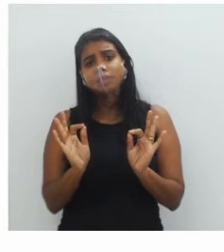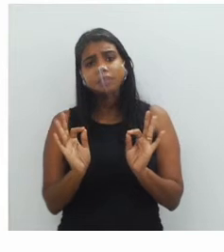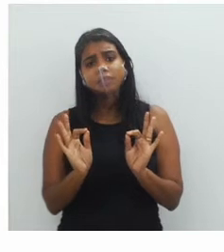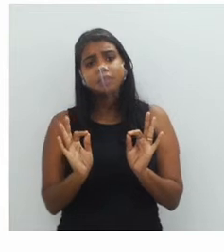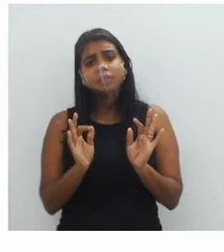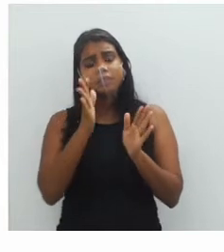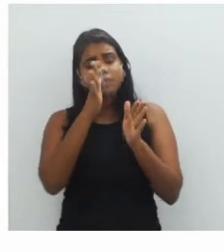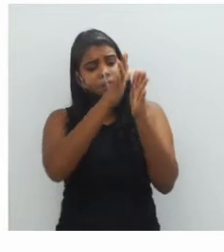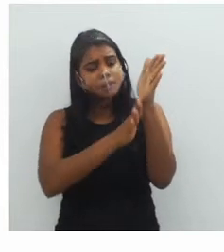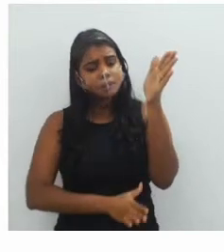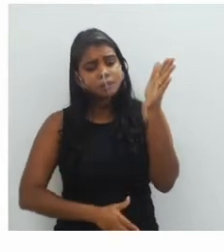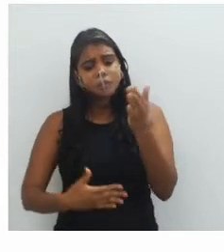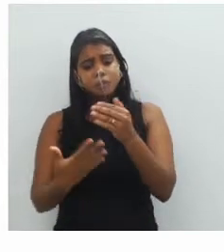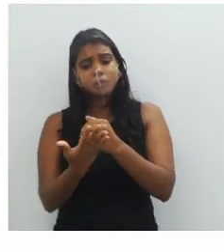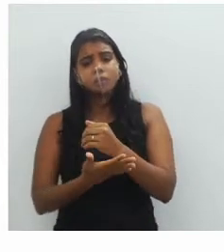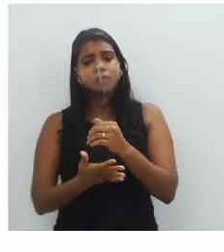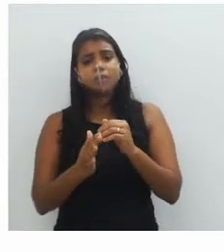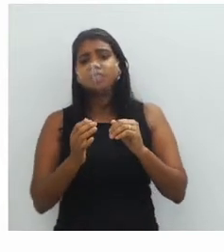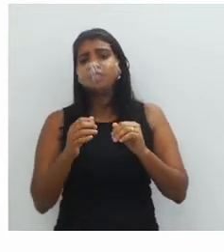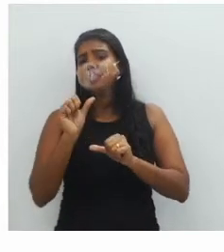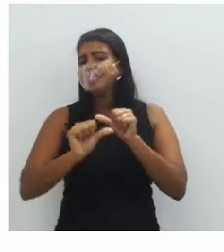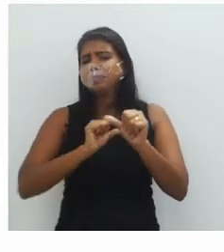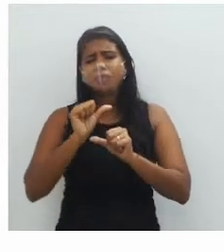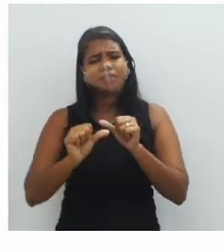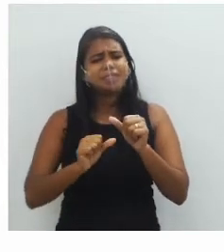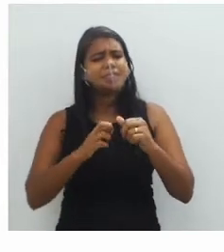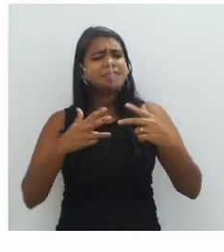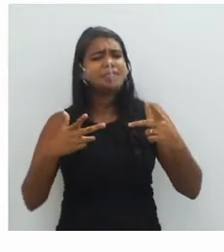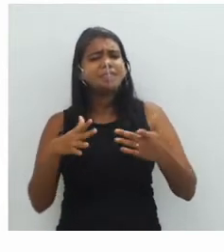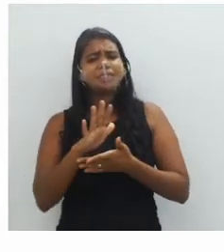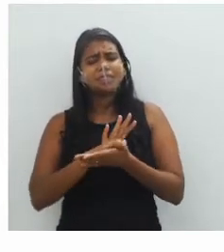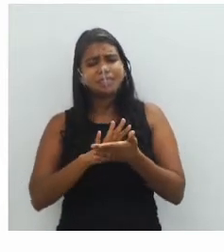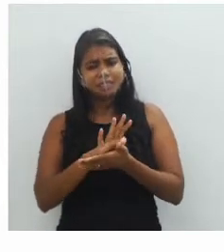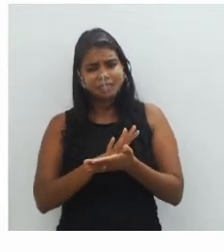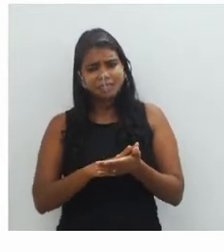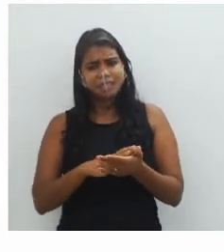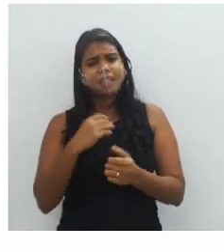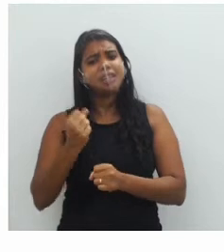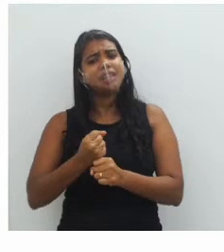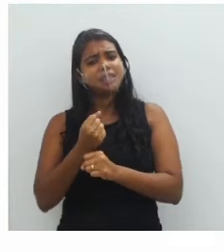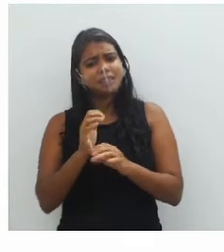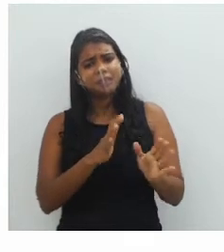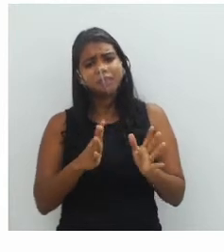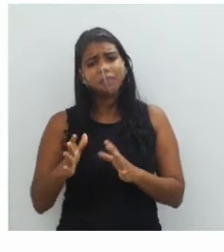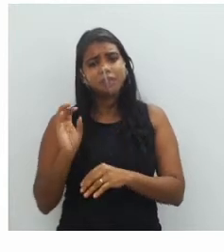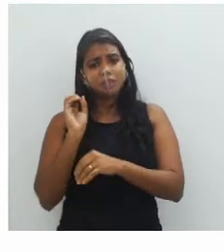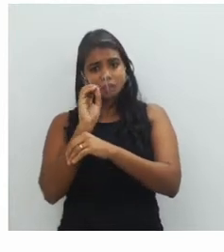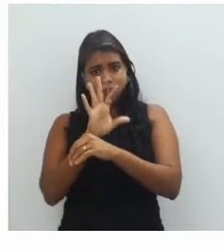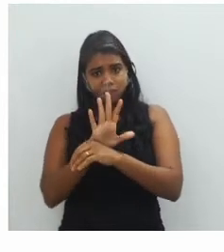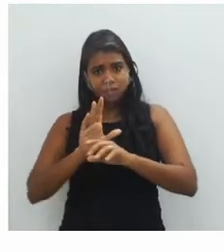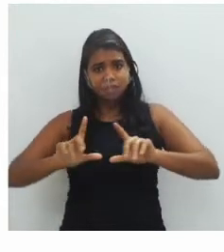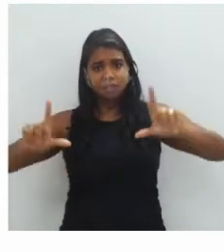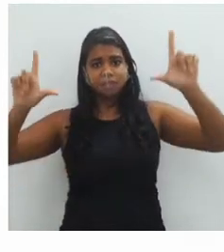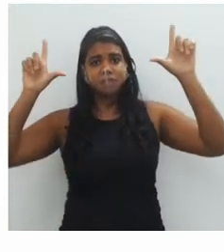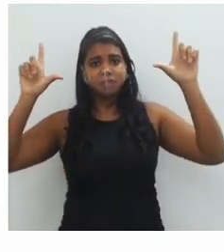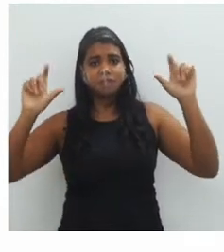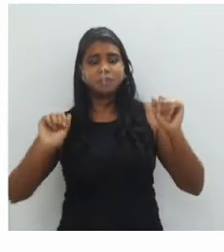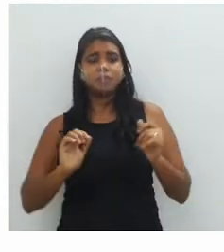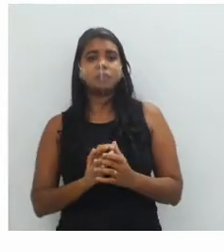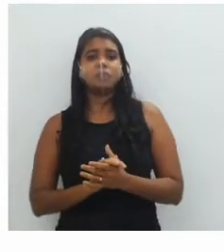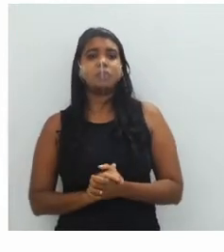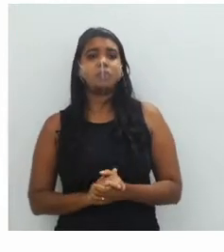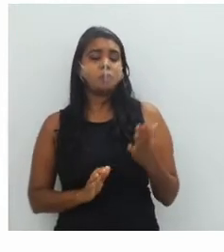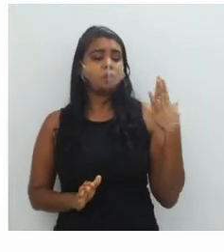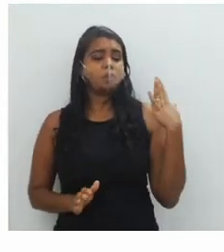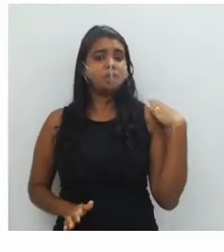estrutura básica, sem alterações de forma ou de volume. Então, eu trouxe aqui a foto da esquerda para vocês, é